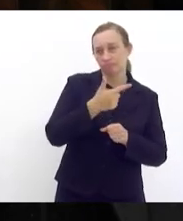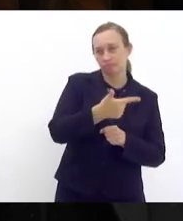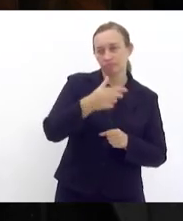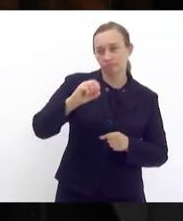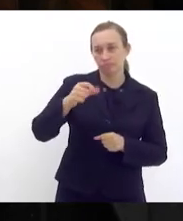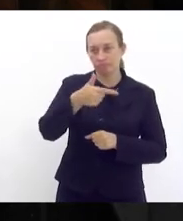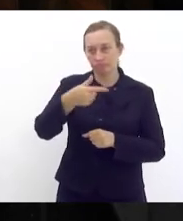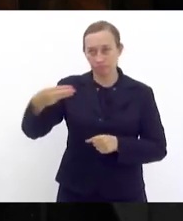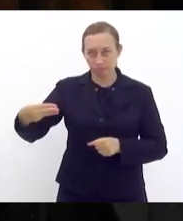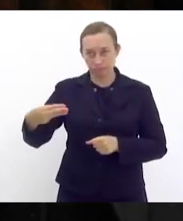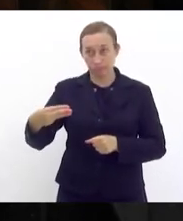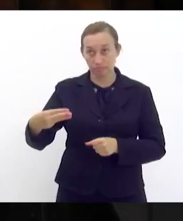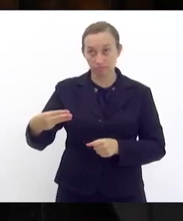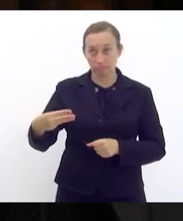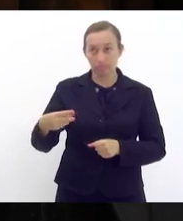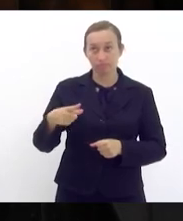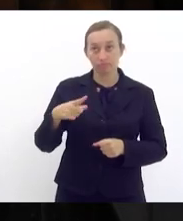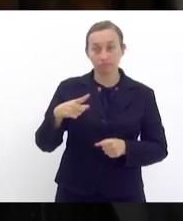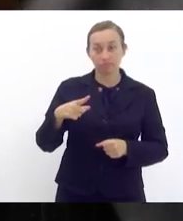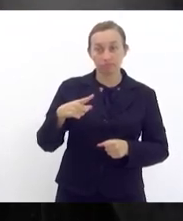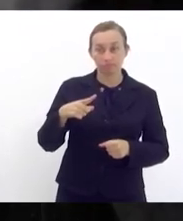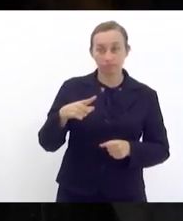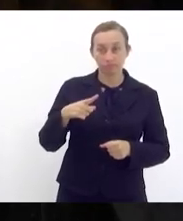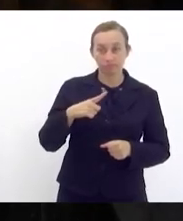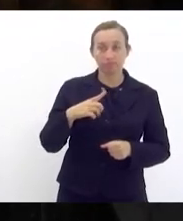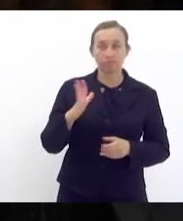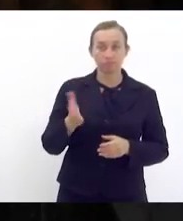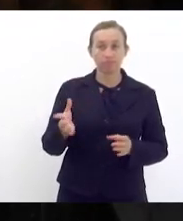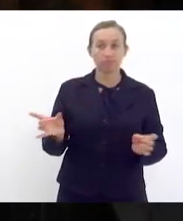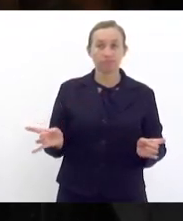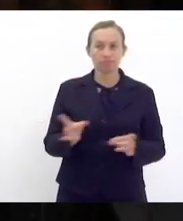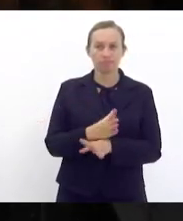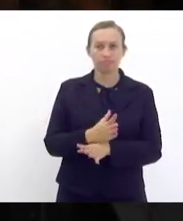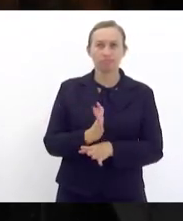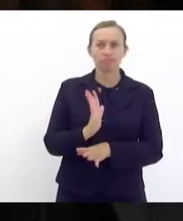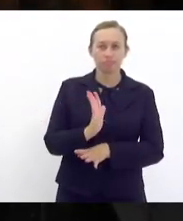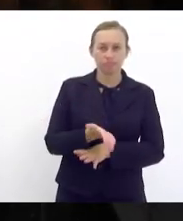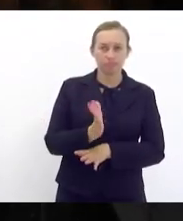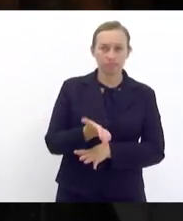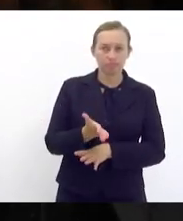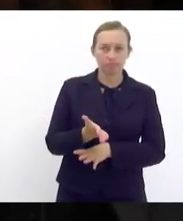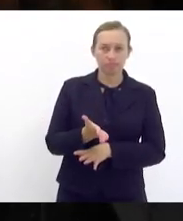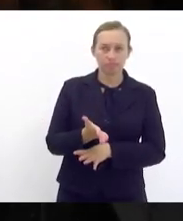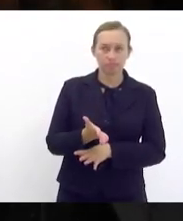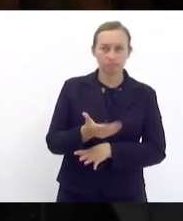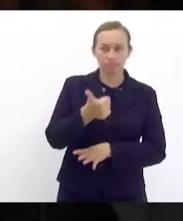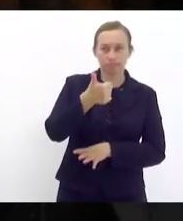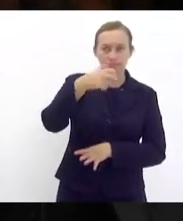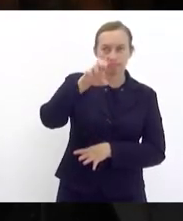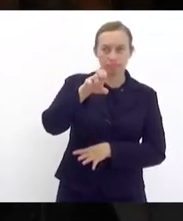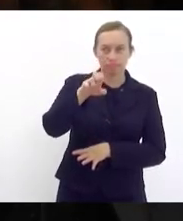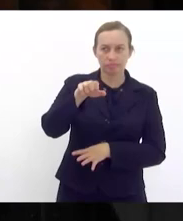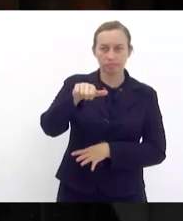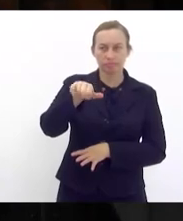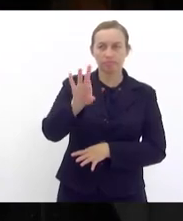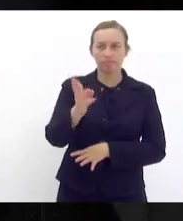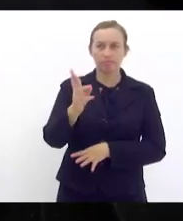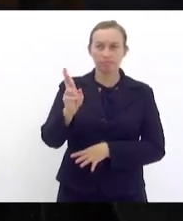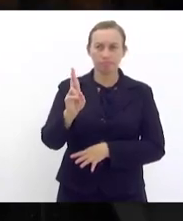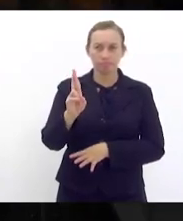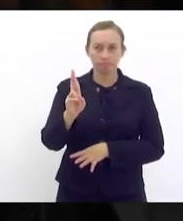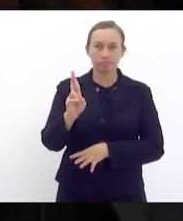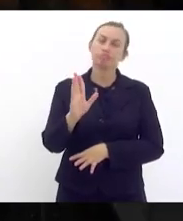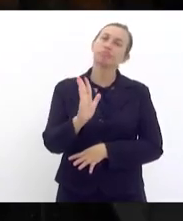quadrimestre realizado. E já foram contingenciados 15 bilhões de reais.